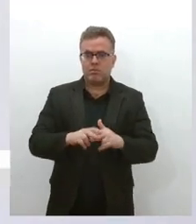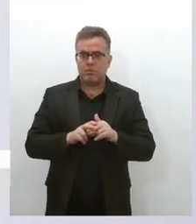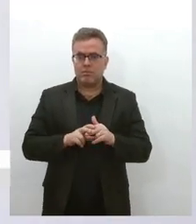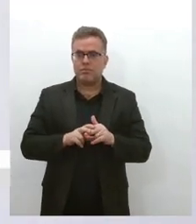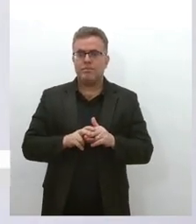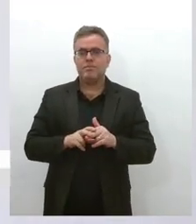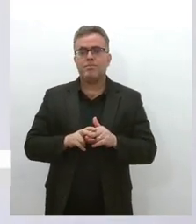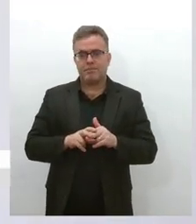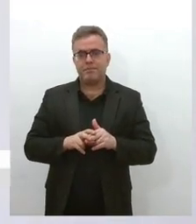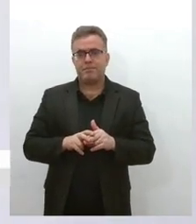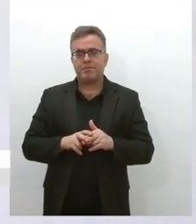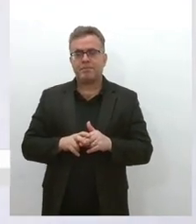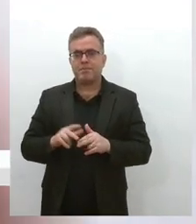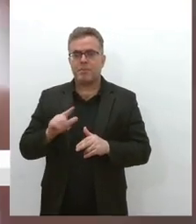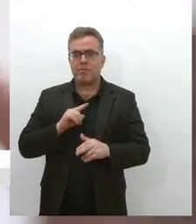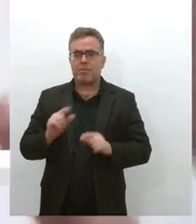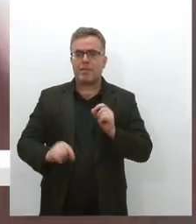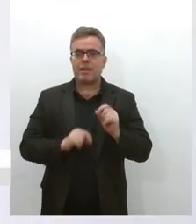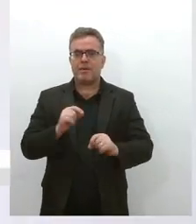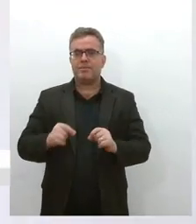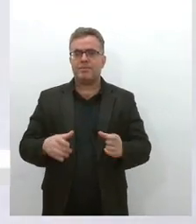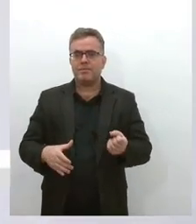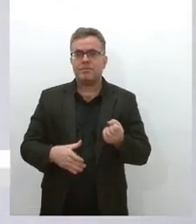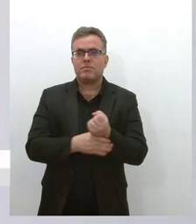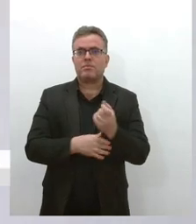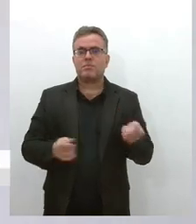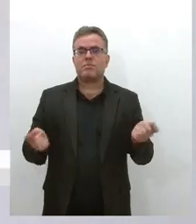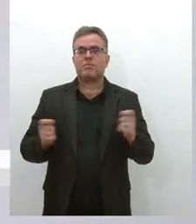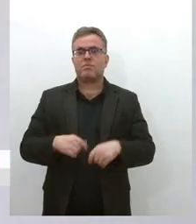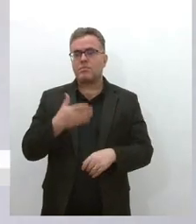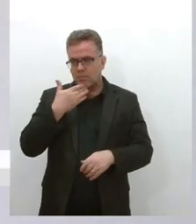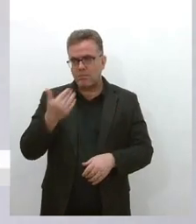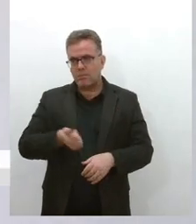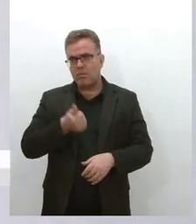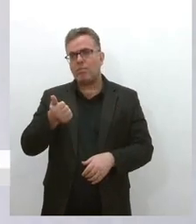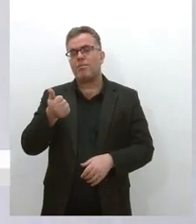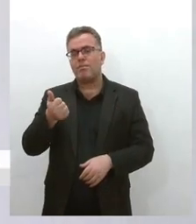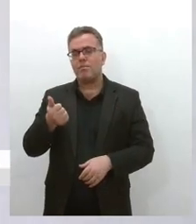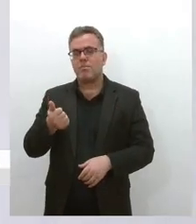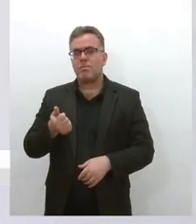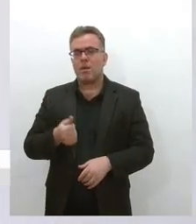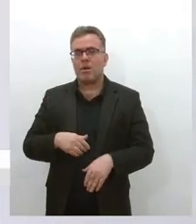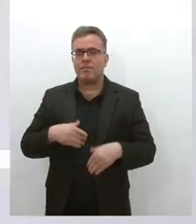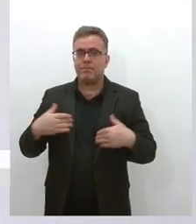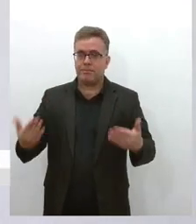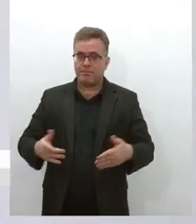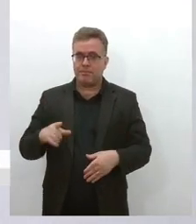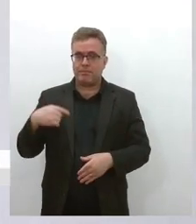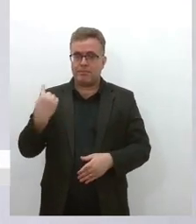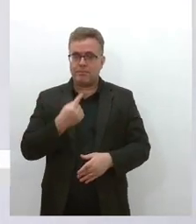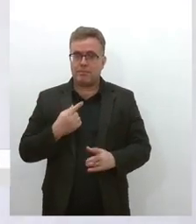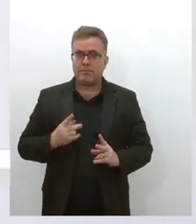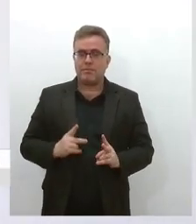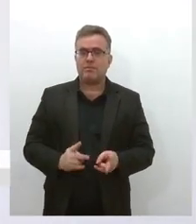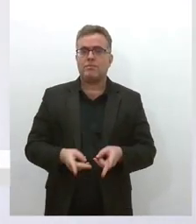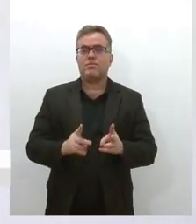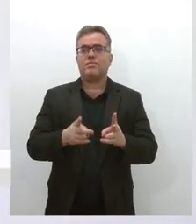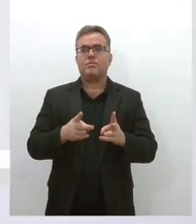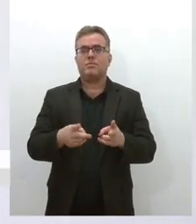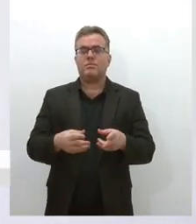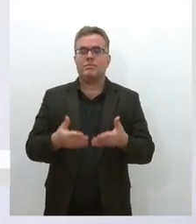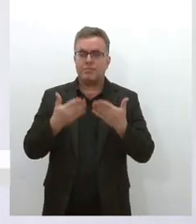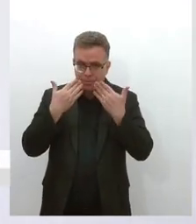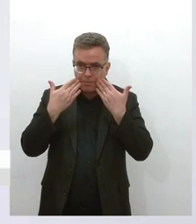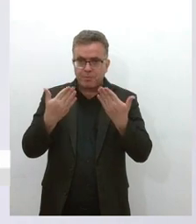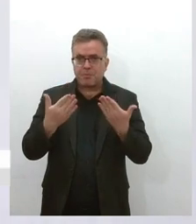grau de segurança maior, né, agora, nós continuamos expostas a muitos